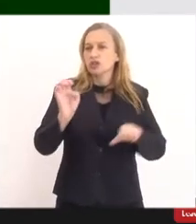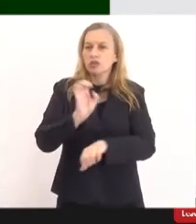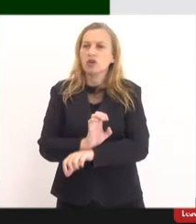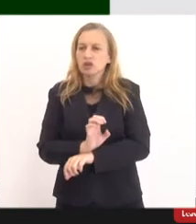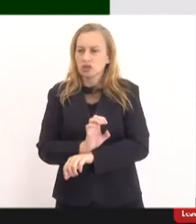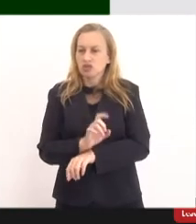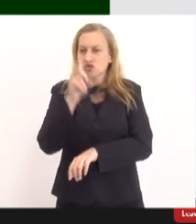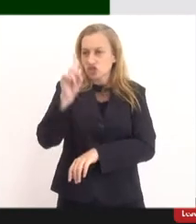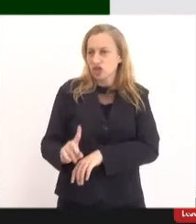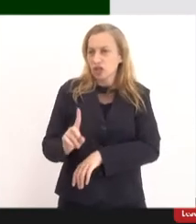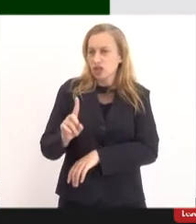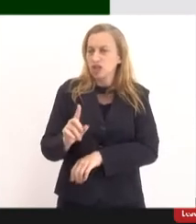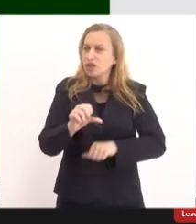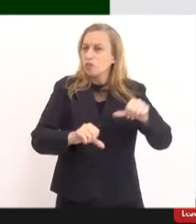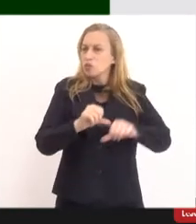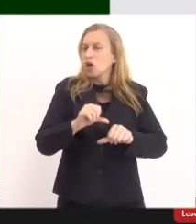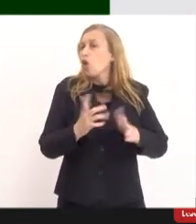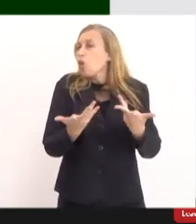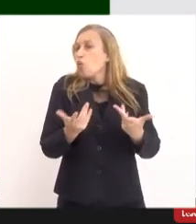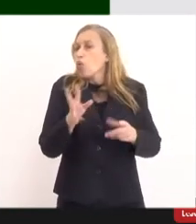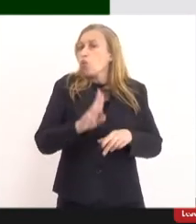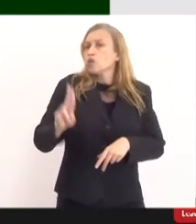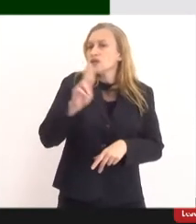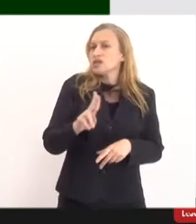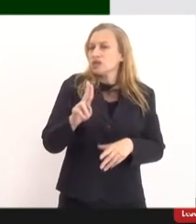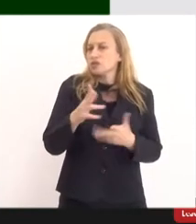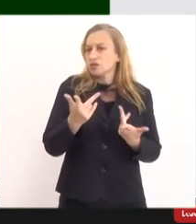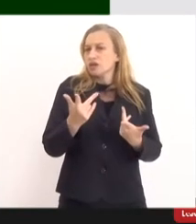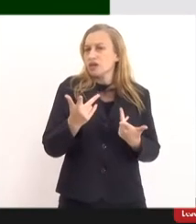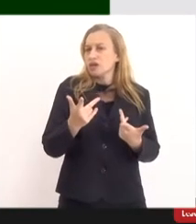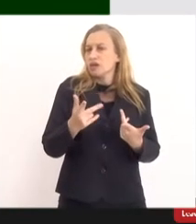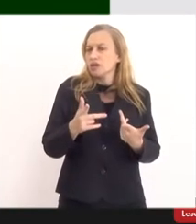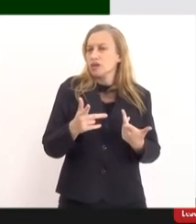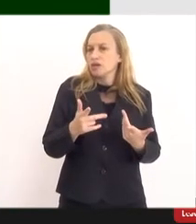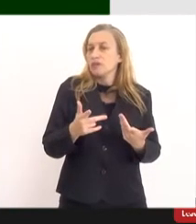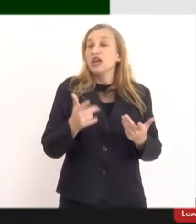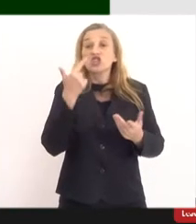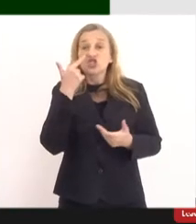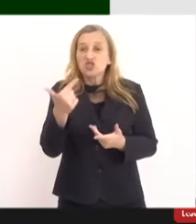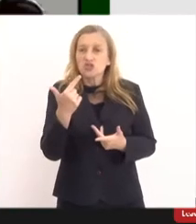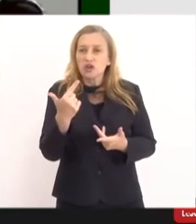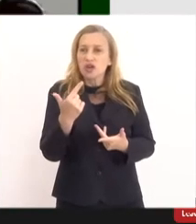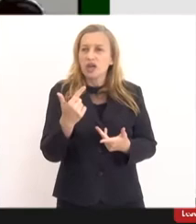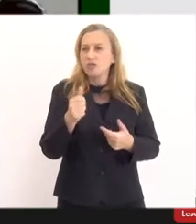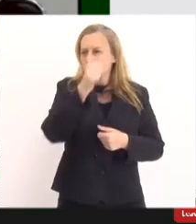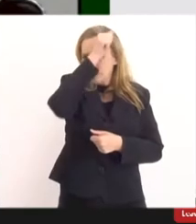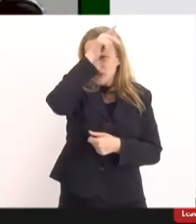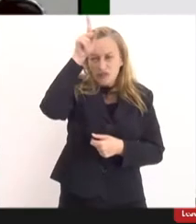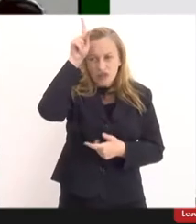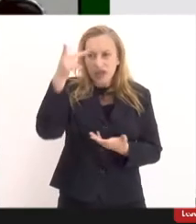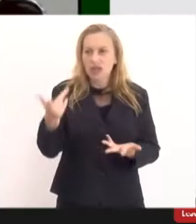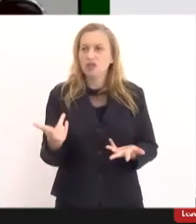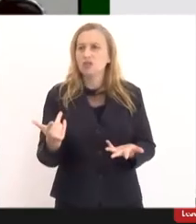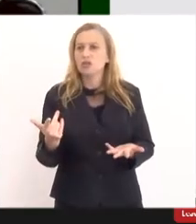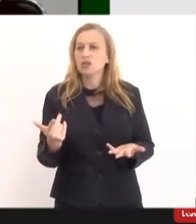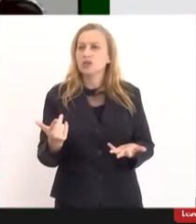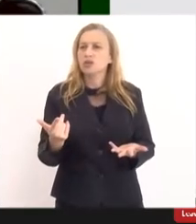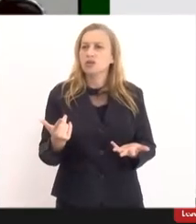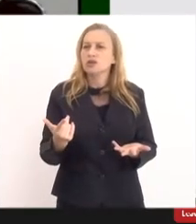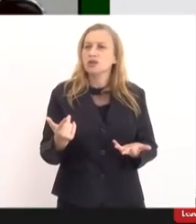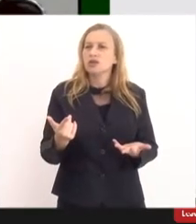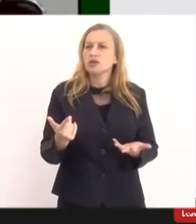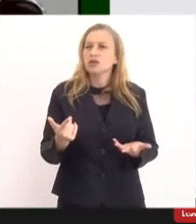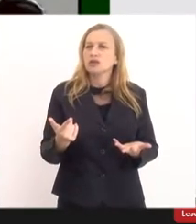está mudando já e estão usando como ferramenta, né? Então, aqui, a gente vê os prefeitos, eles fizeram